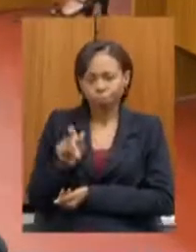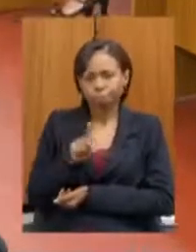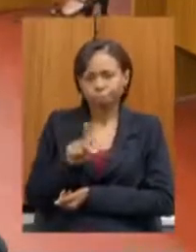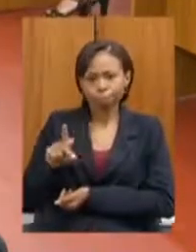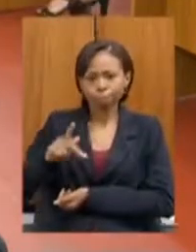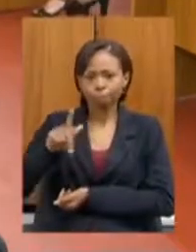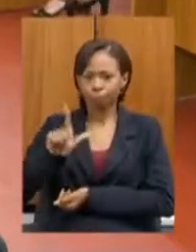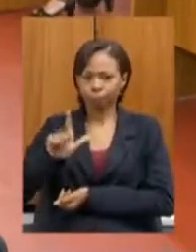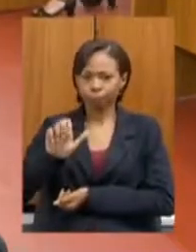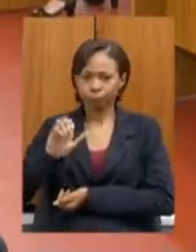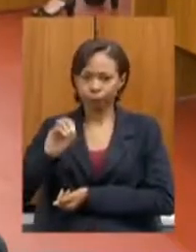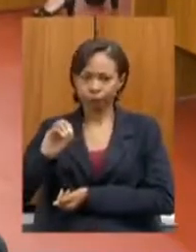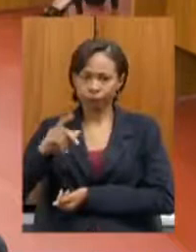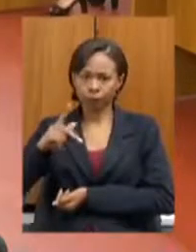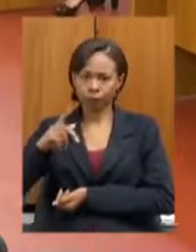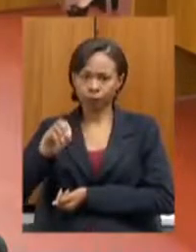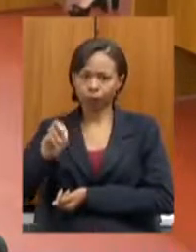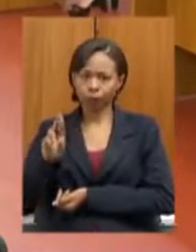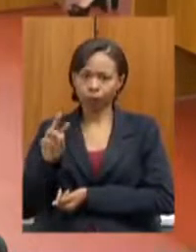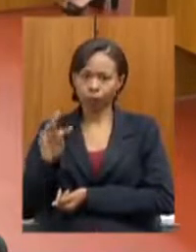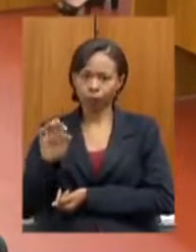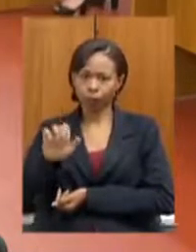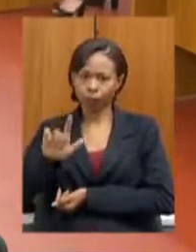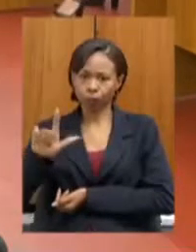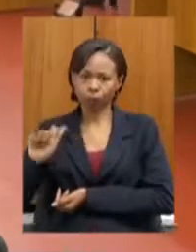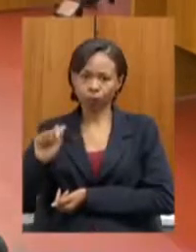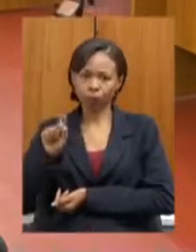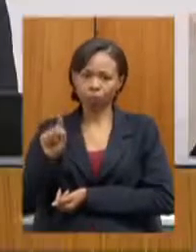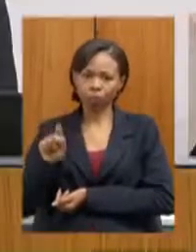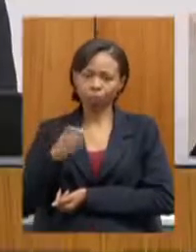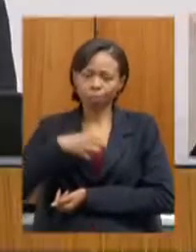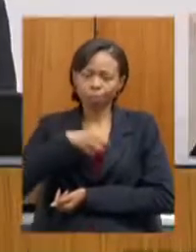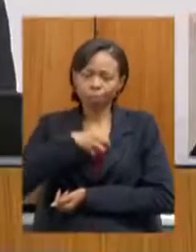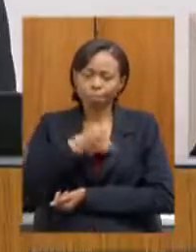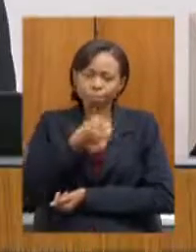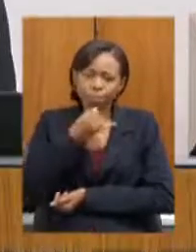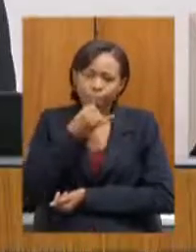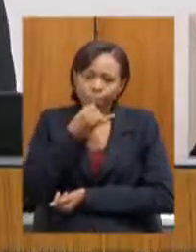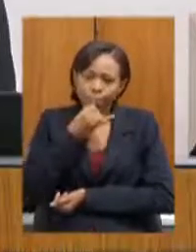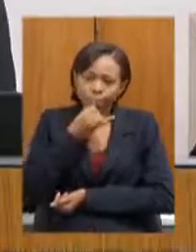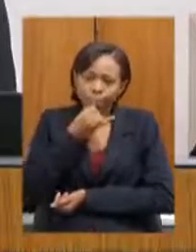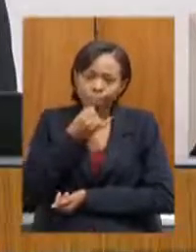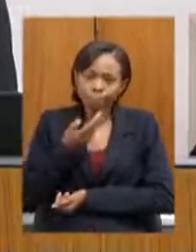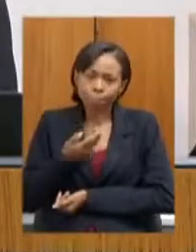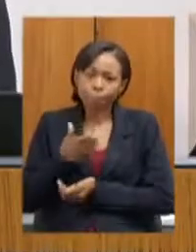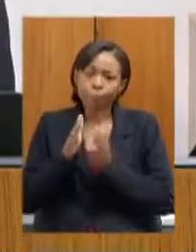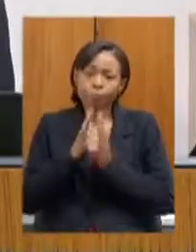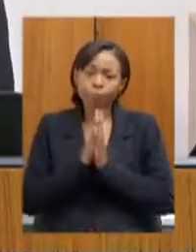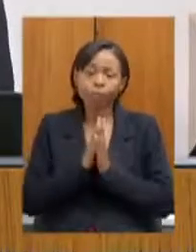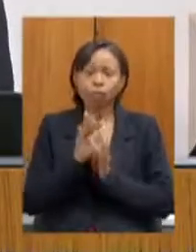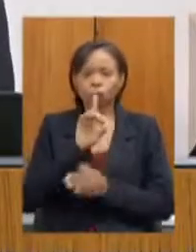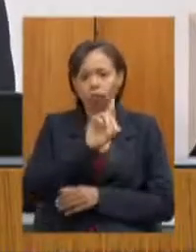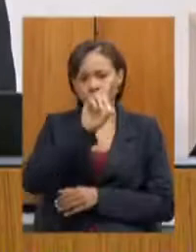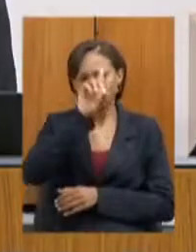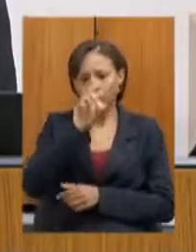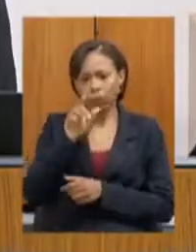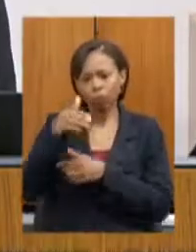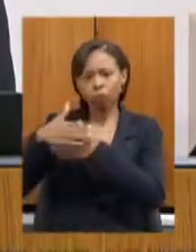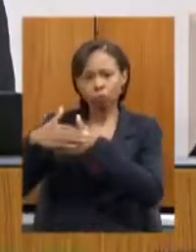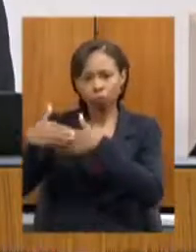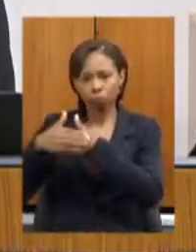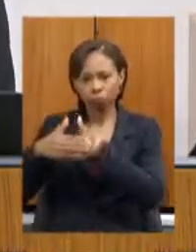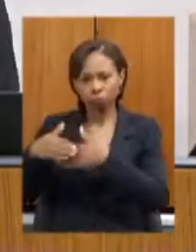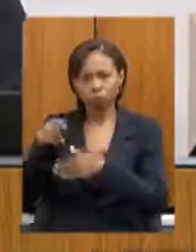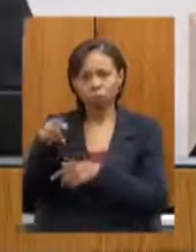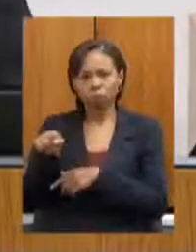Léo Portela, passando por um momento de muita tristeza, pedimos a Deus que ele seja consolado. É um momento